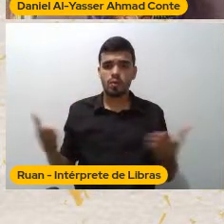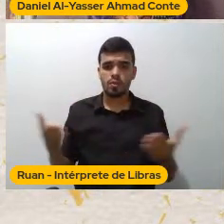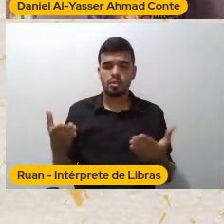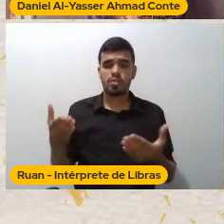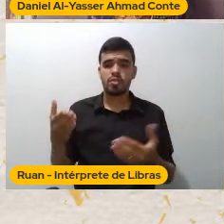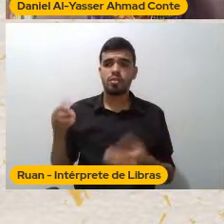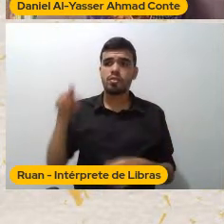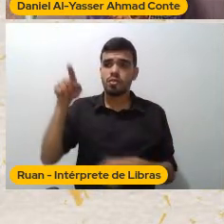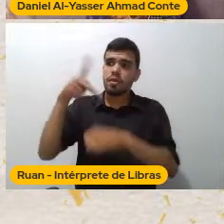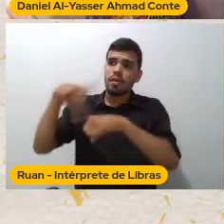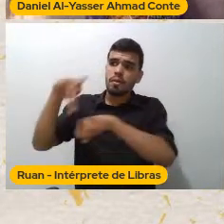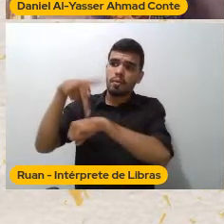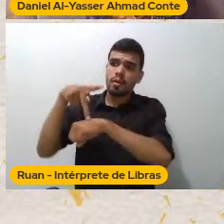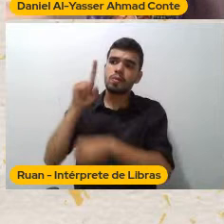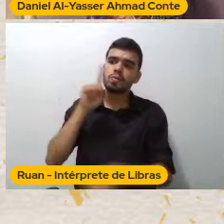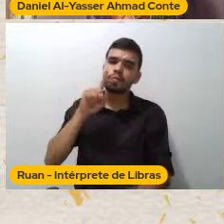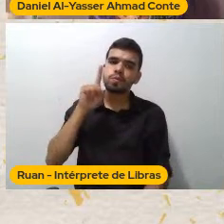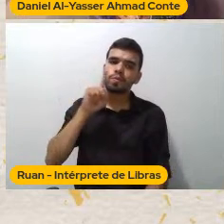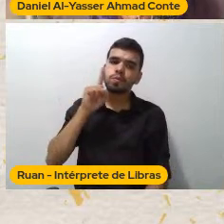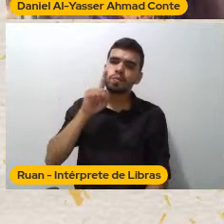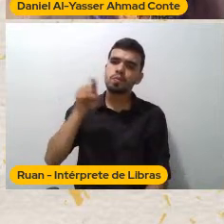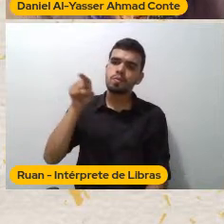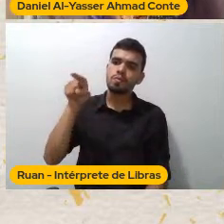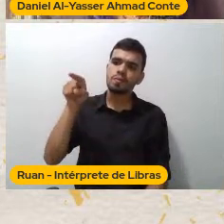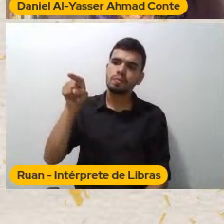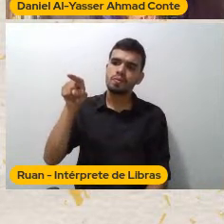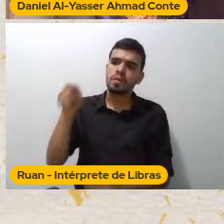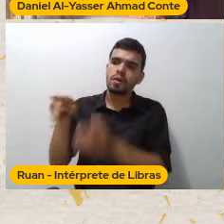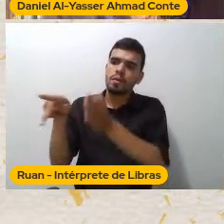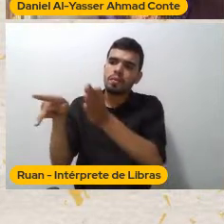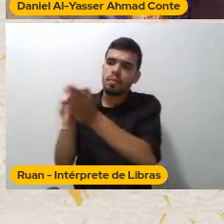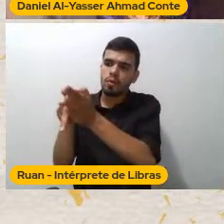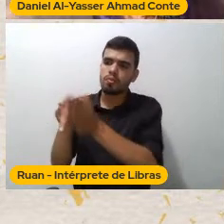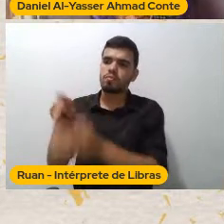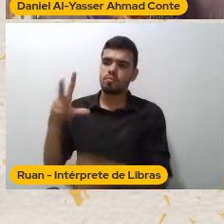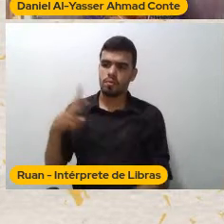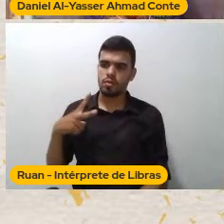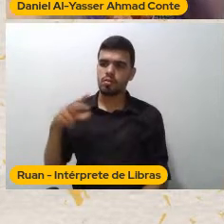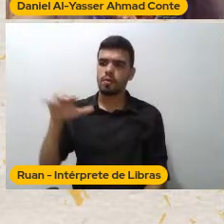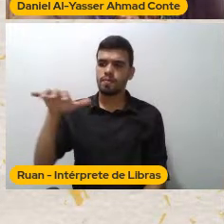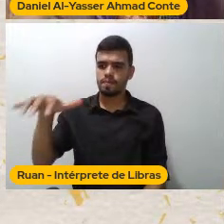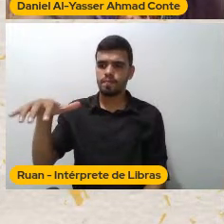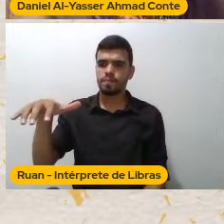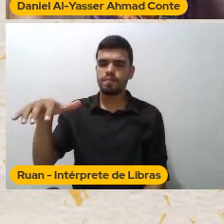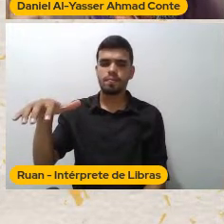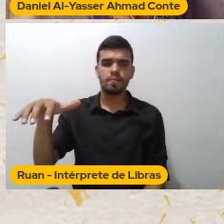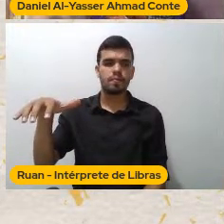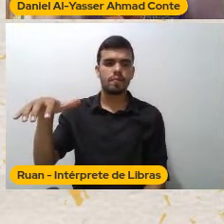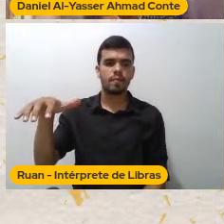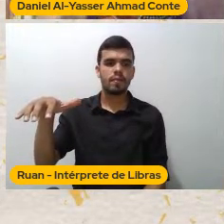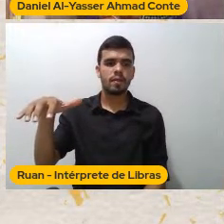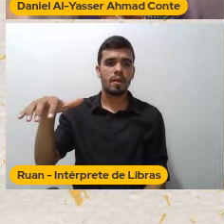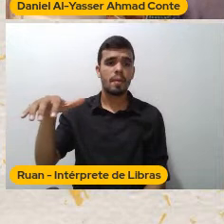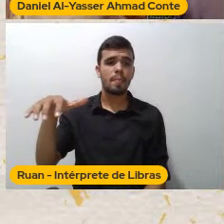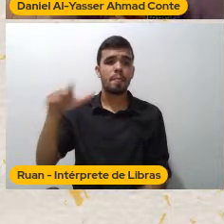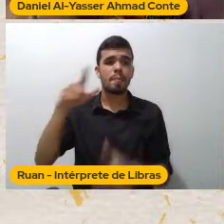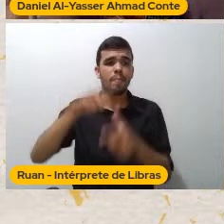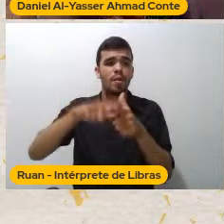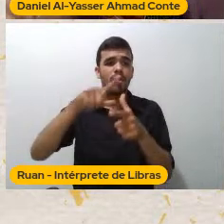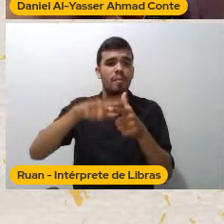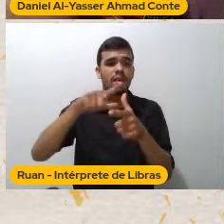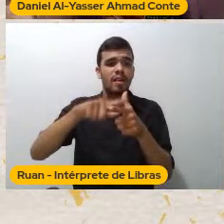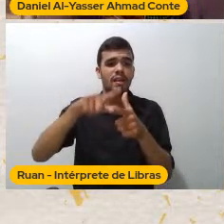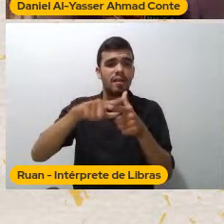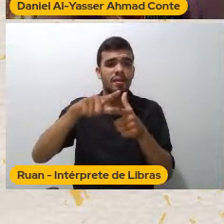complexificam O árabe E ele soluciona Os problemas Do árabe Que ele inventou E que o árabe Não tem ideia Então é a